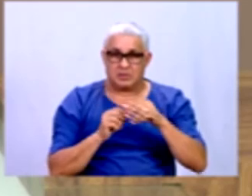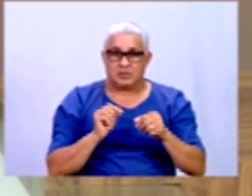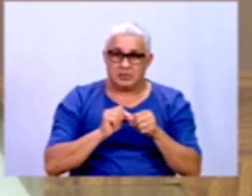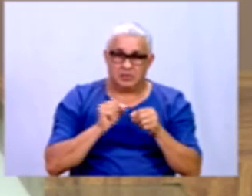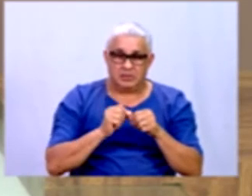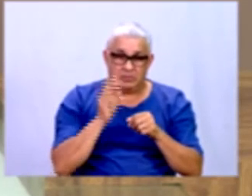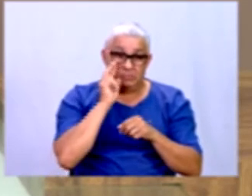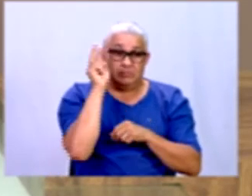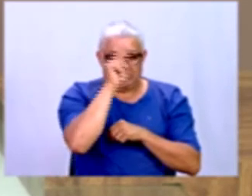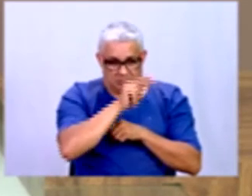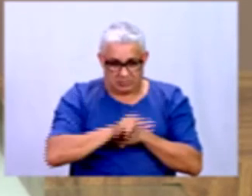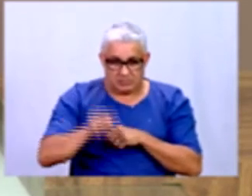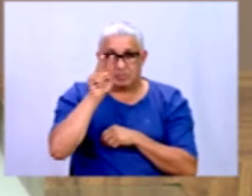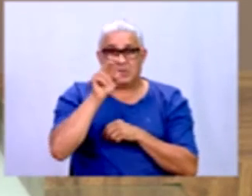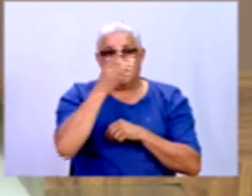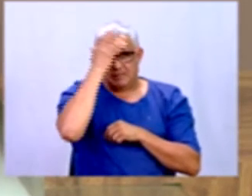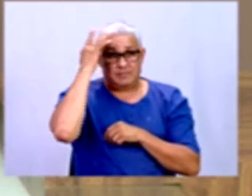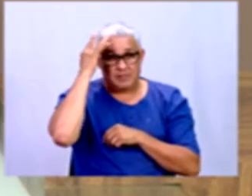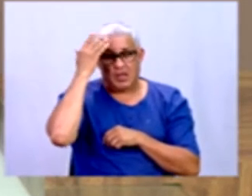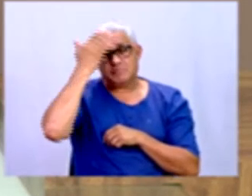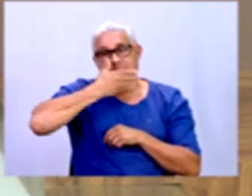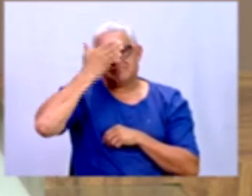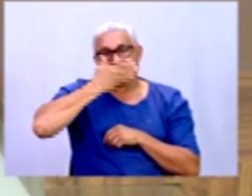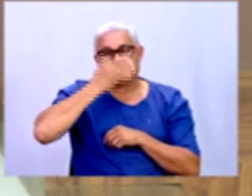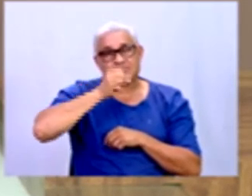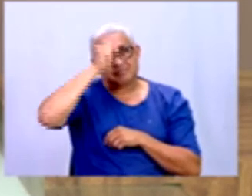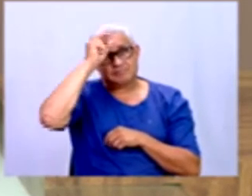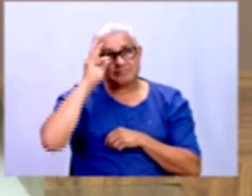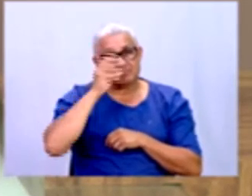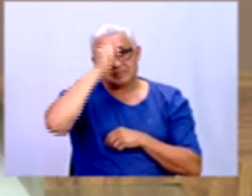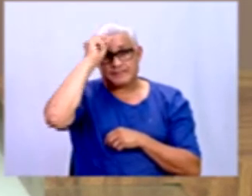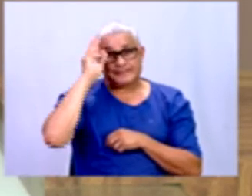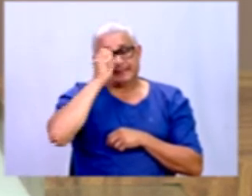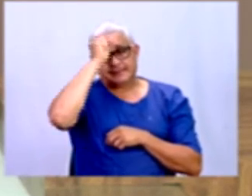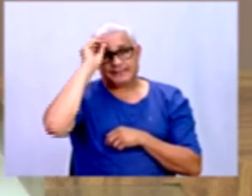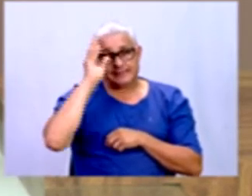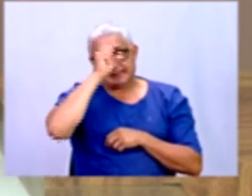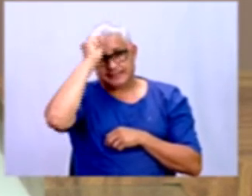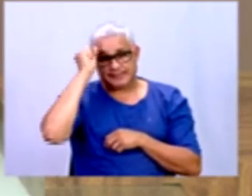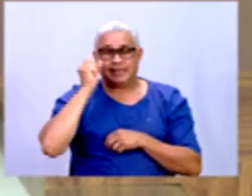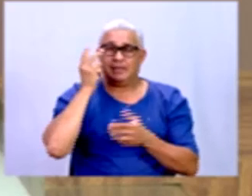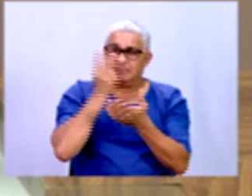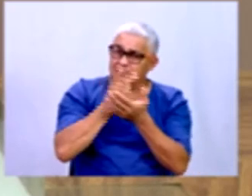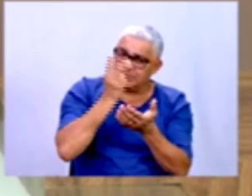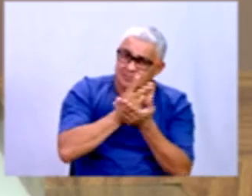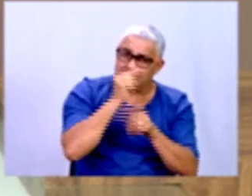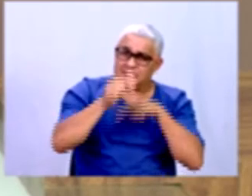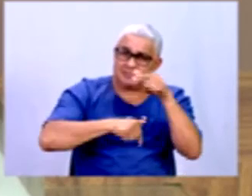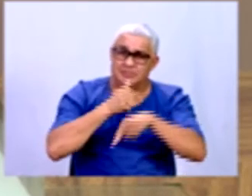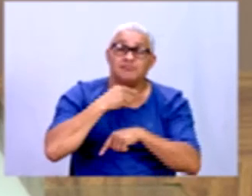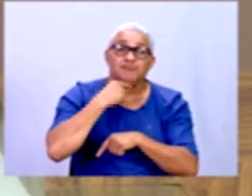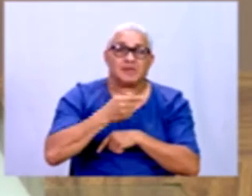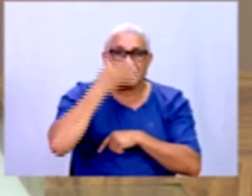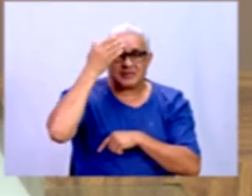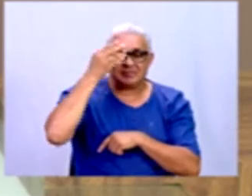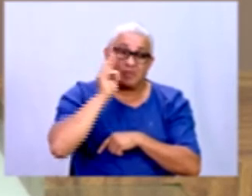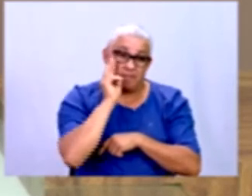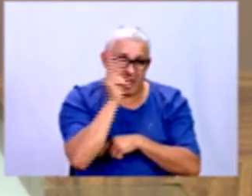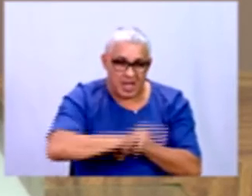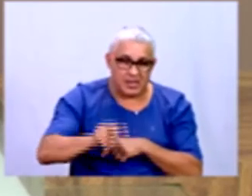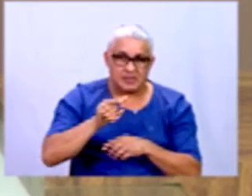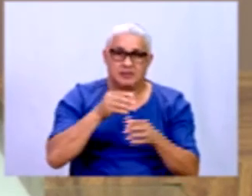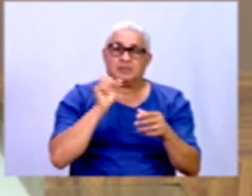enxergar aquilo que muitas vezes as pessoas no dia a dia, naquela rotina, não conseguem enxergar. E que através de um